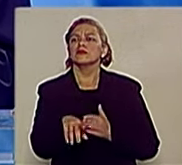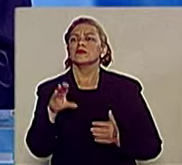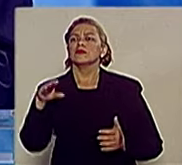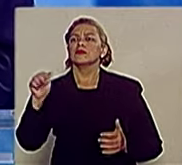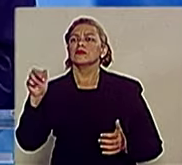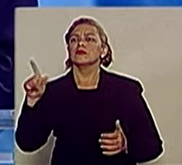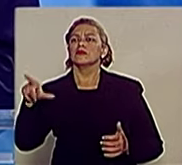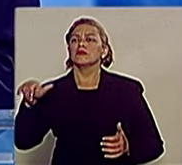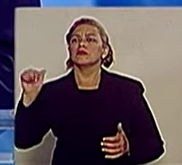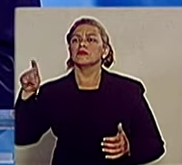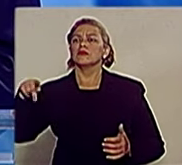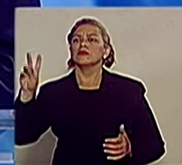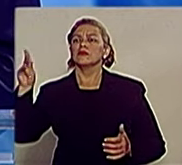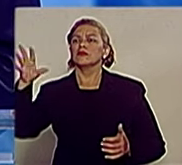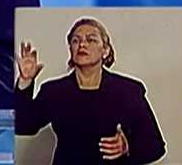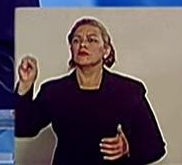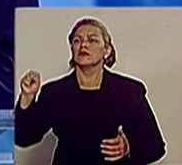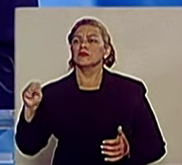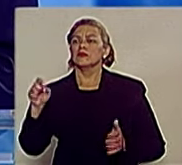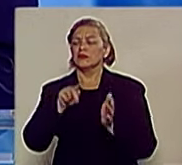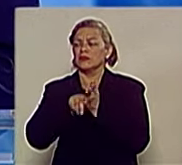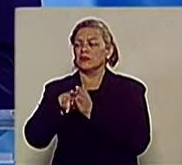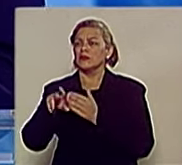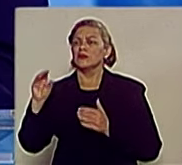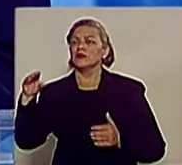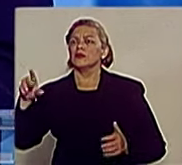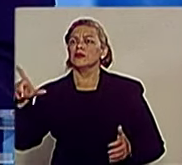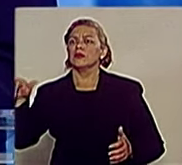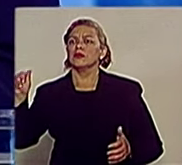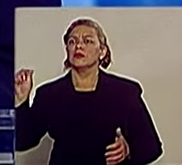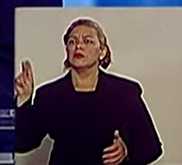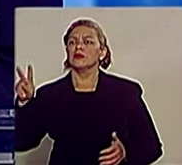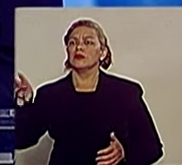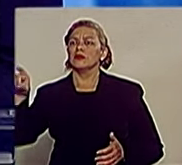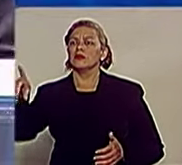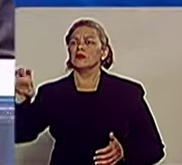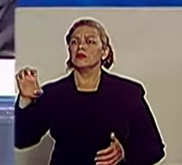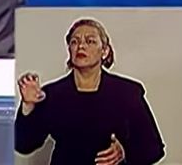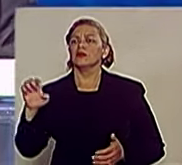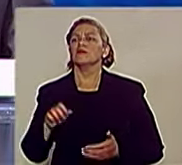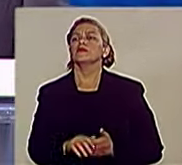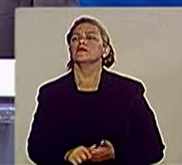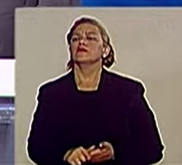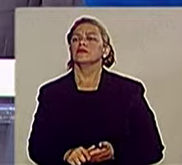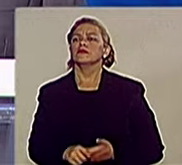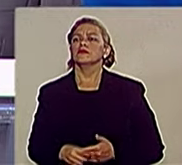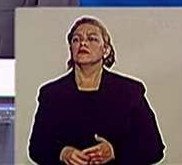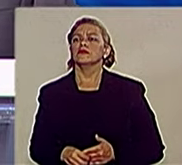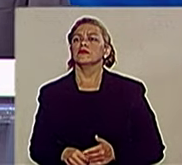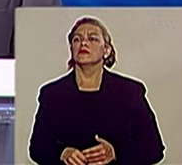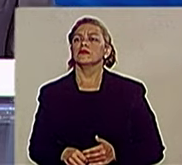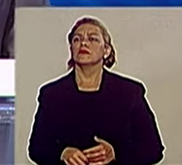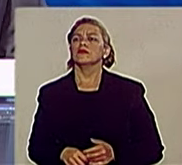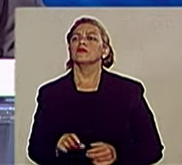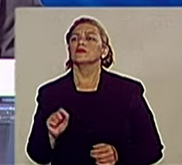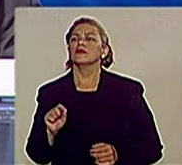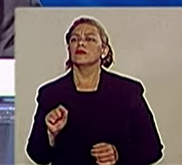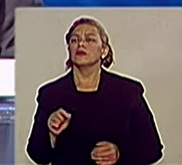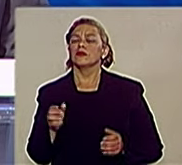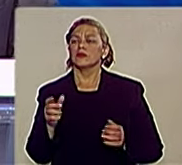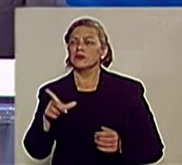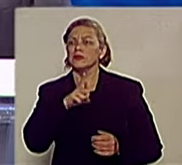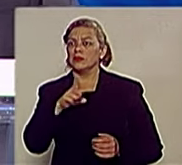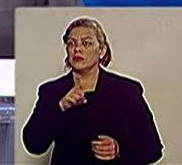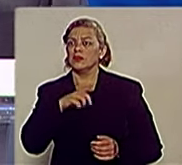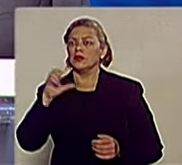dirigida à candidata Claude Mery, respeitando as regras do debate. 30 segundos, candidato. Claude, nós implantamos o SAMU em São José